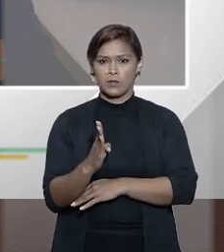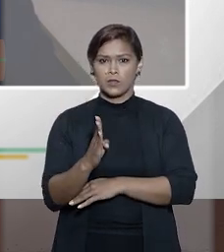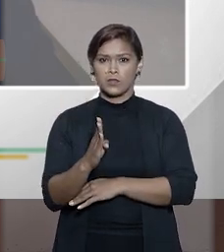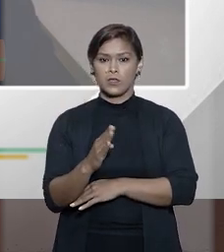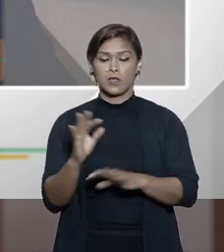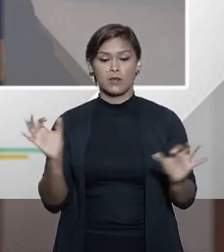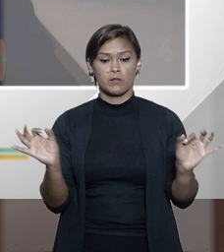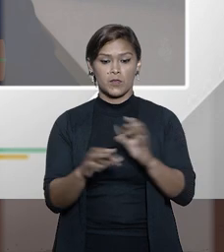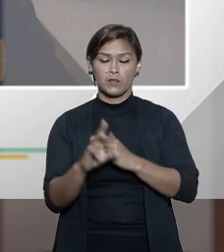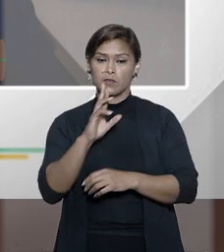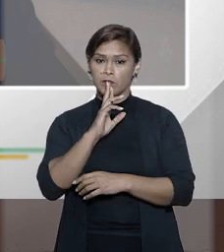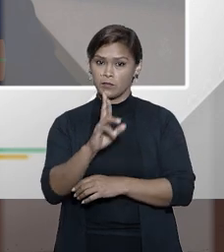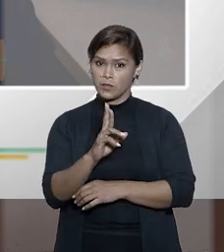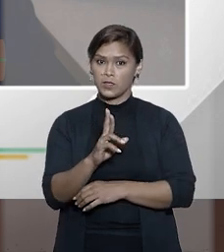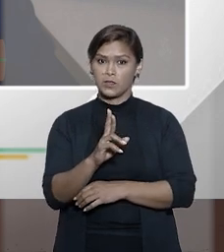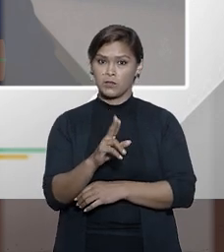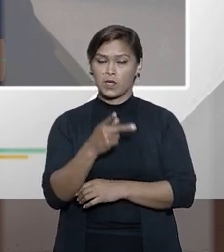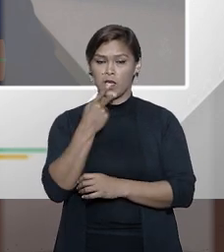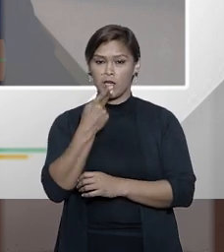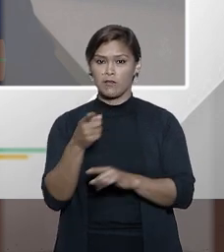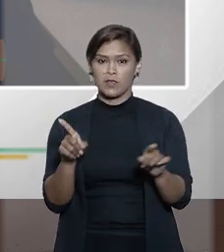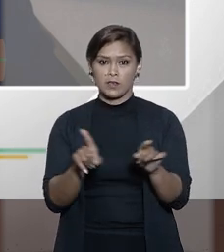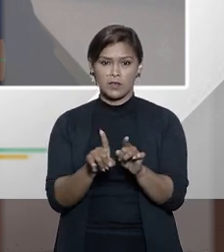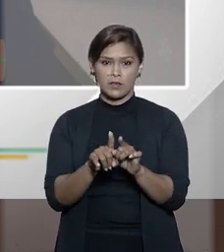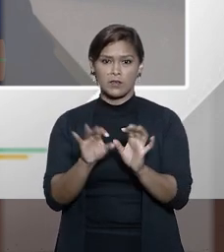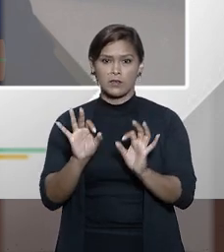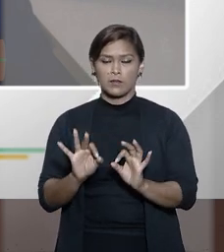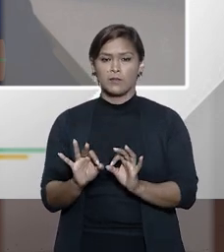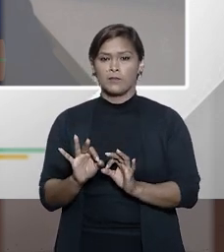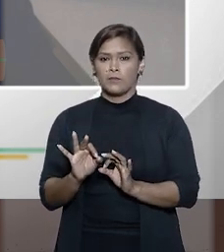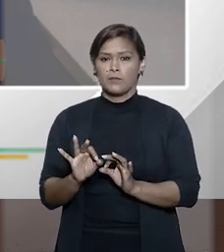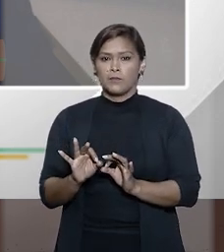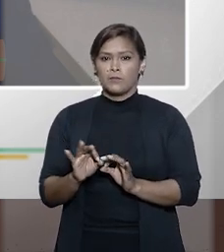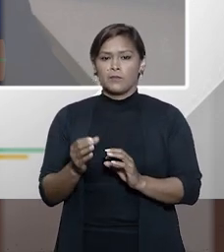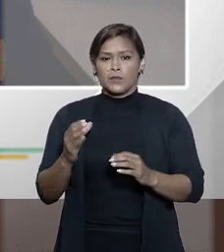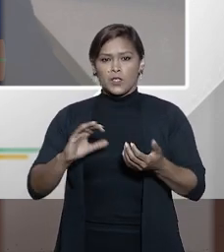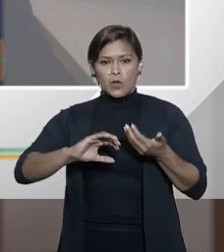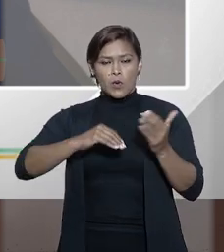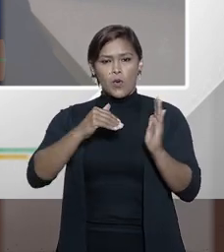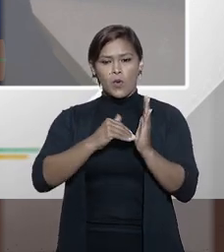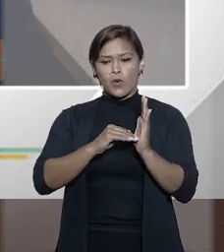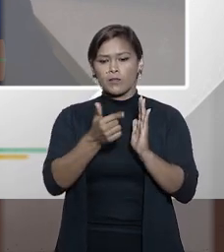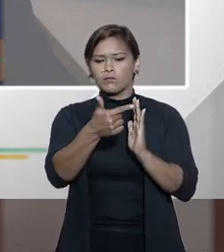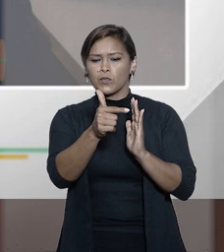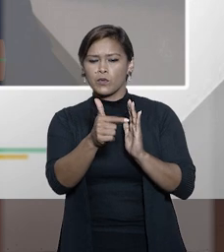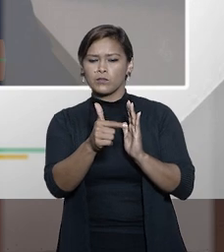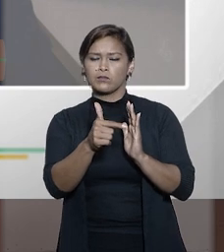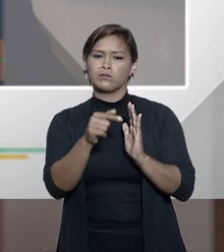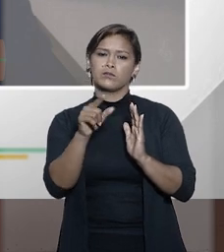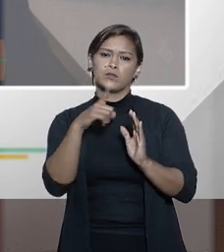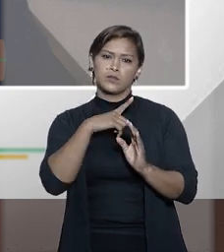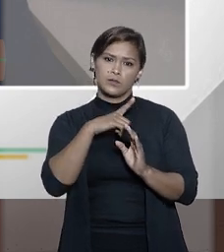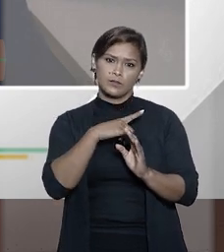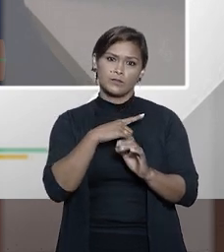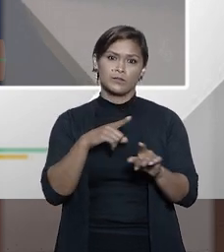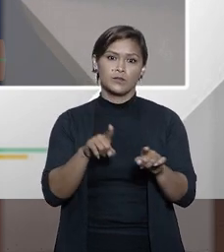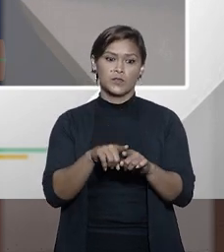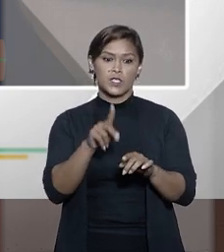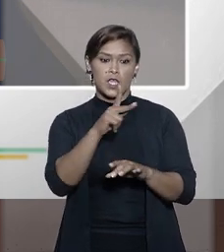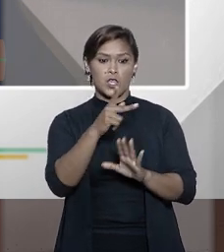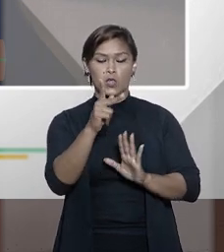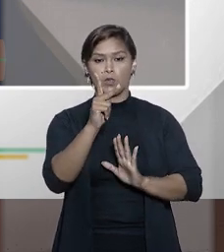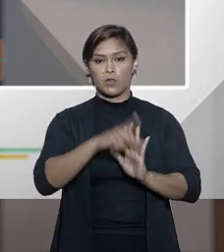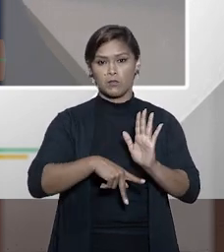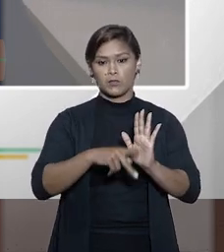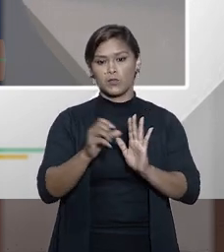E para fechar a minha resposta, Fátima, eu diria que o Congresso, por outro lado, tem no